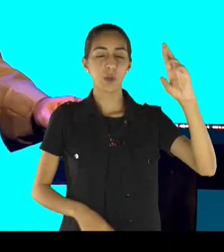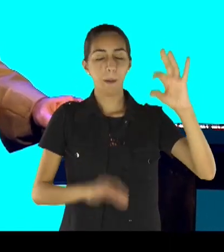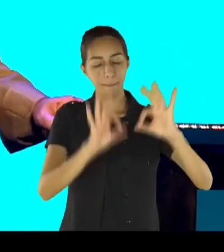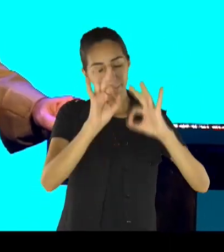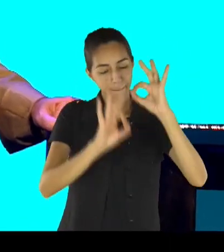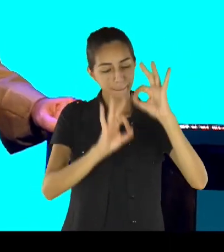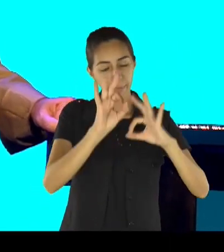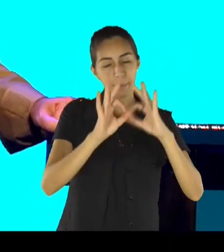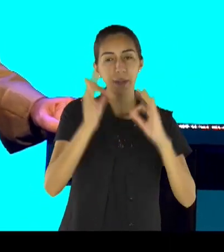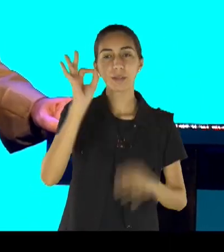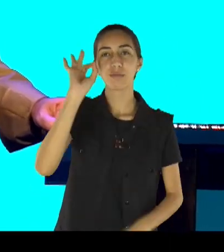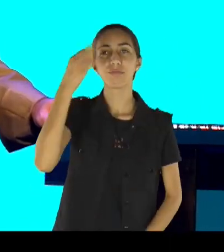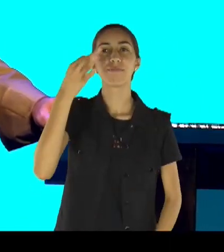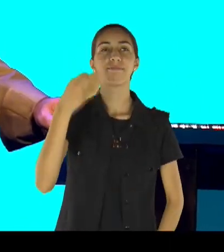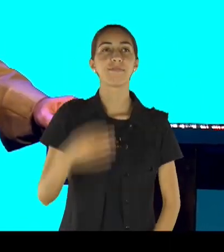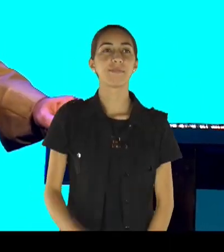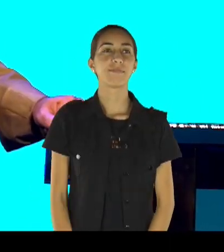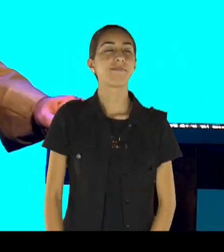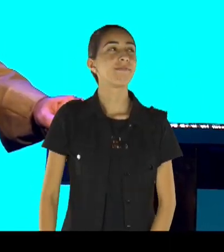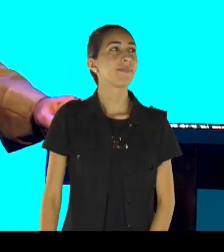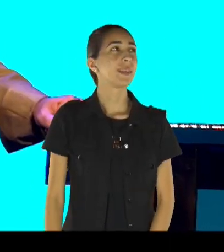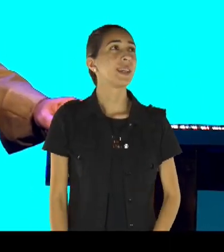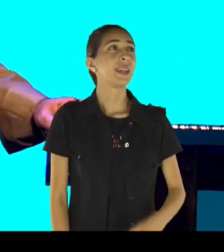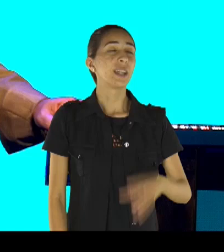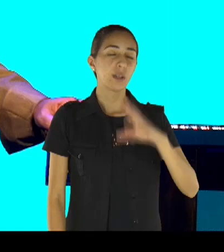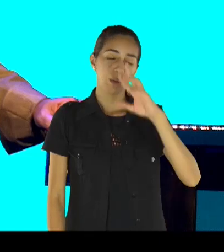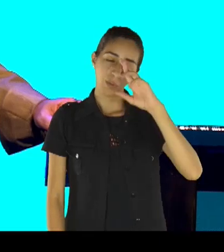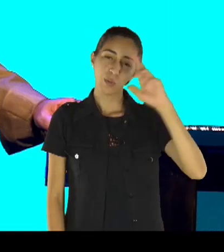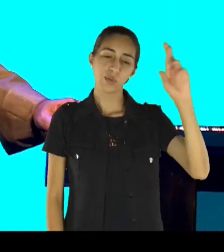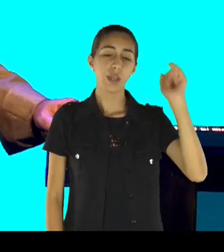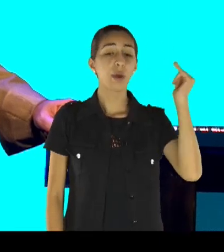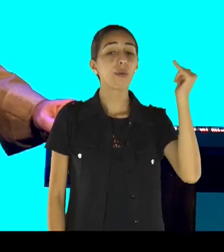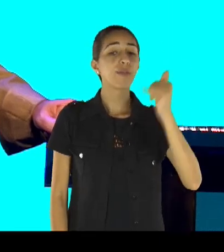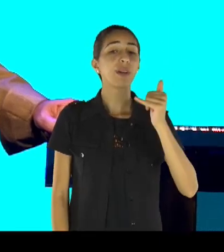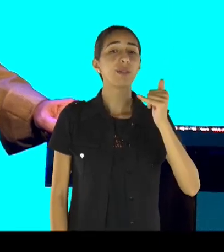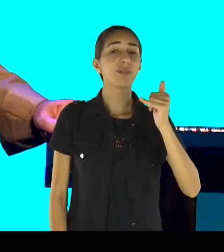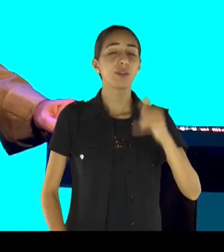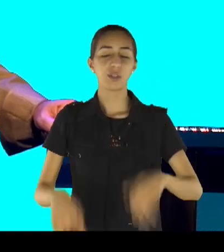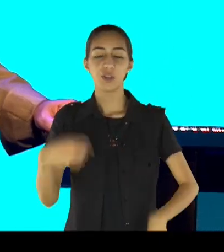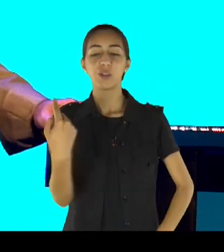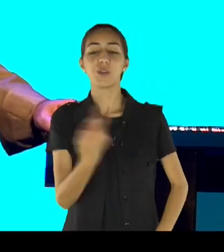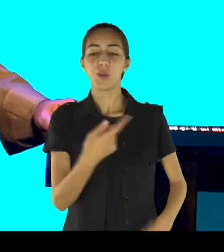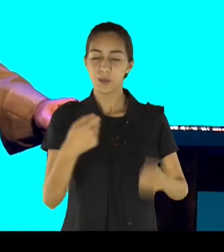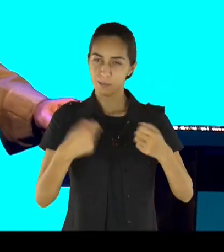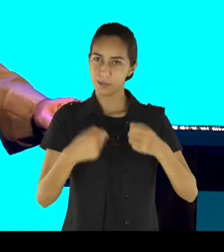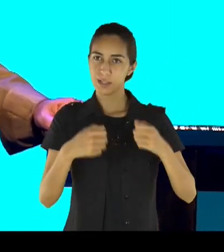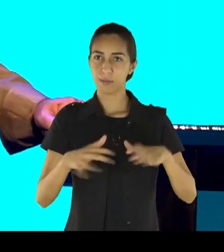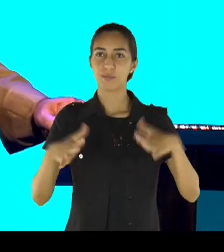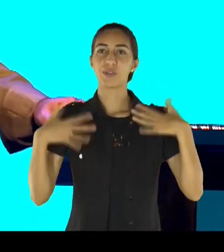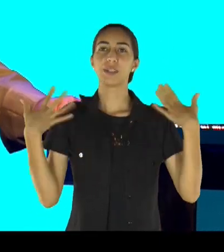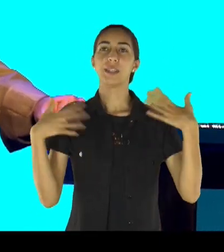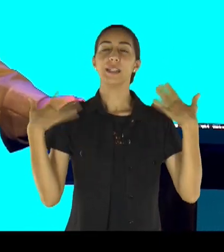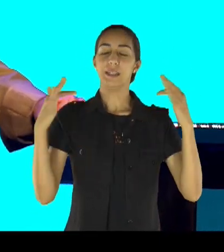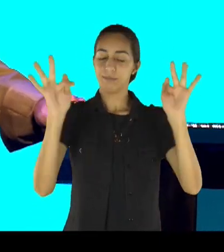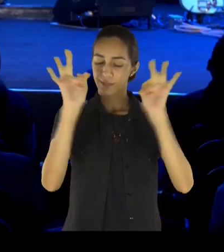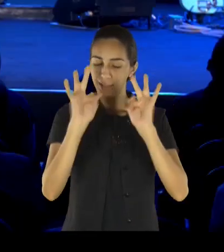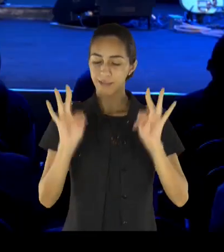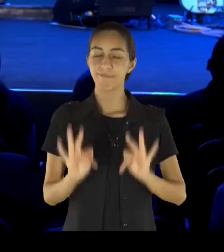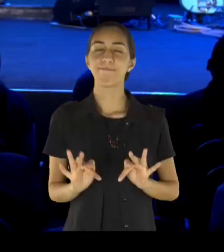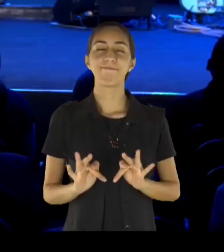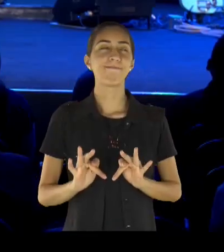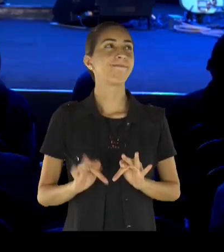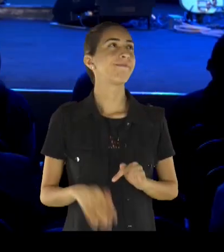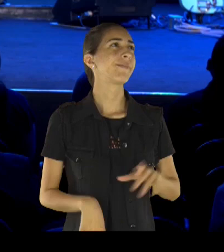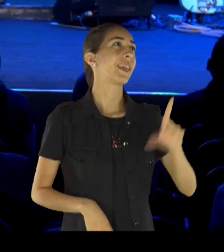não desanima, não fica triste, porque eu estou contigo, abençoa o teu povo, em nome de